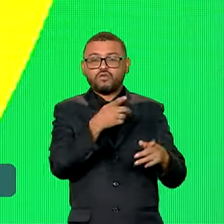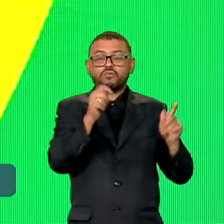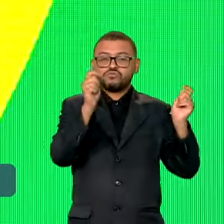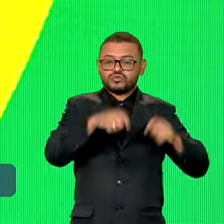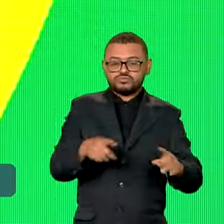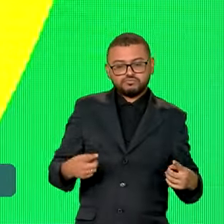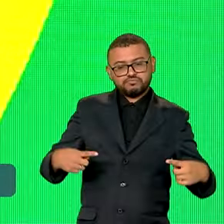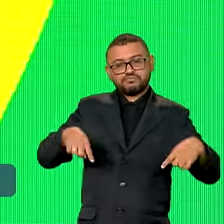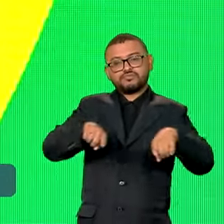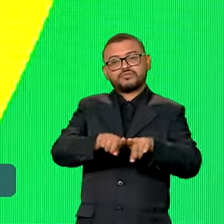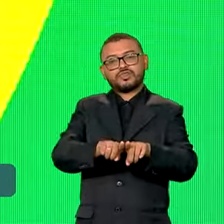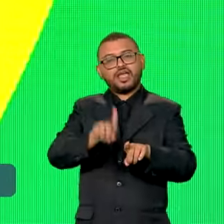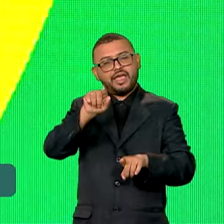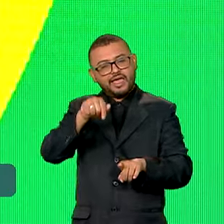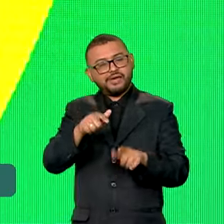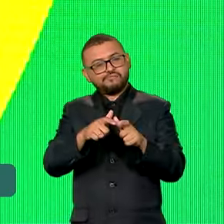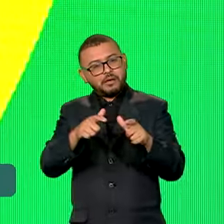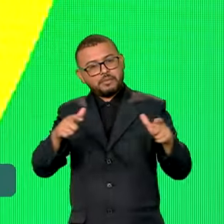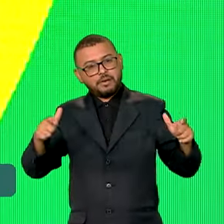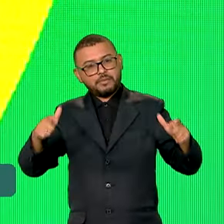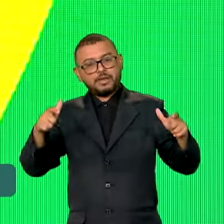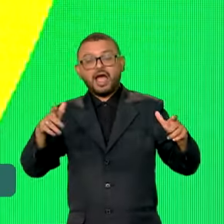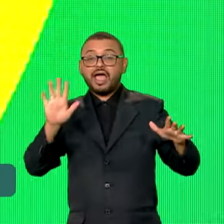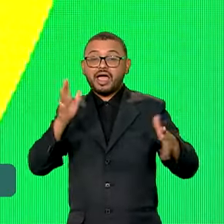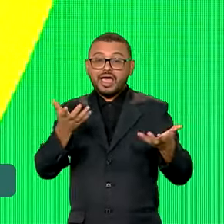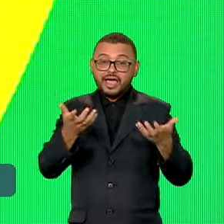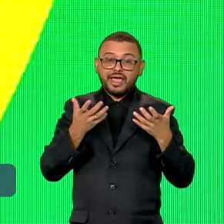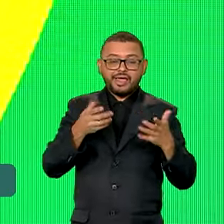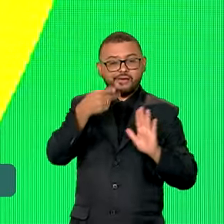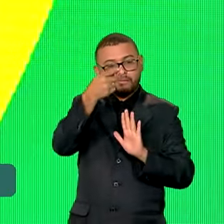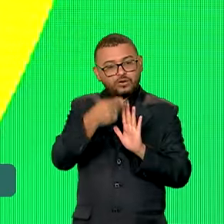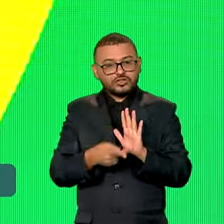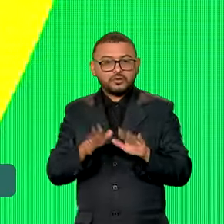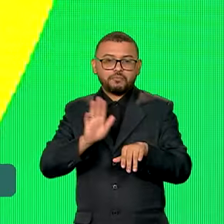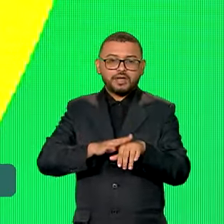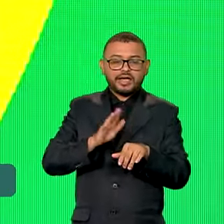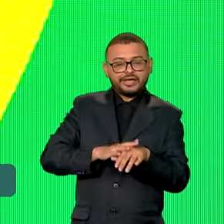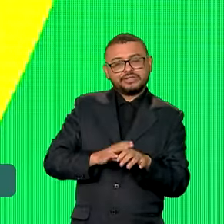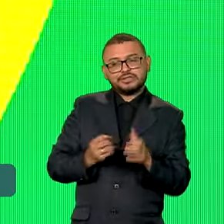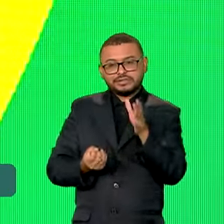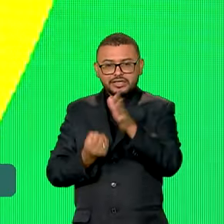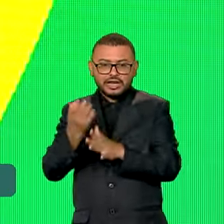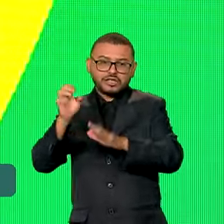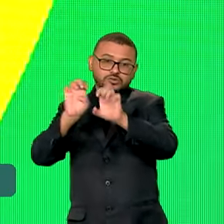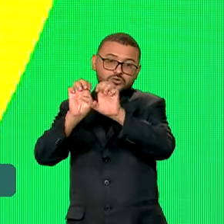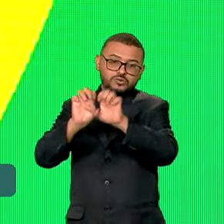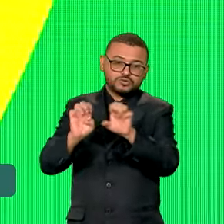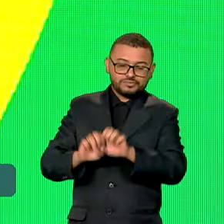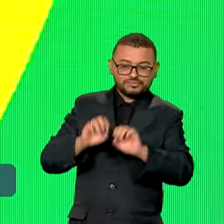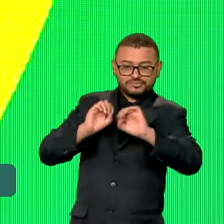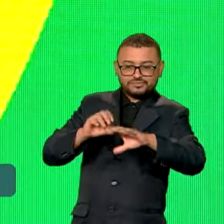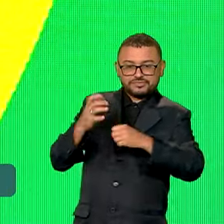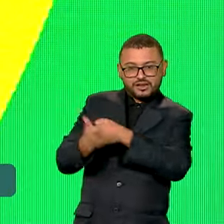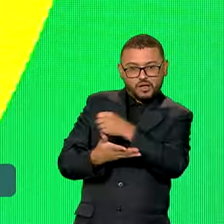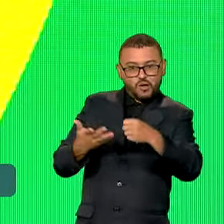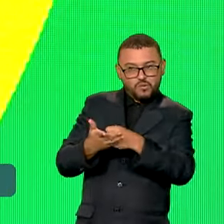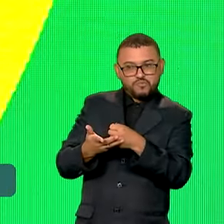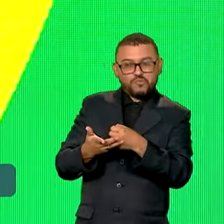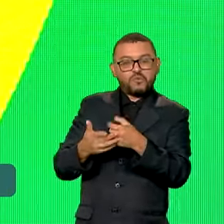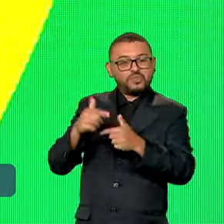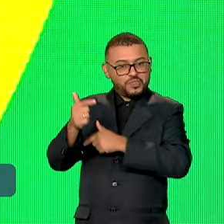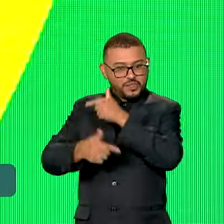com caráter de extensão. Ou seja, o programa oferece estrutura para que a educação básica tenha mais